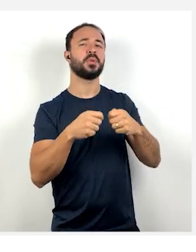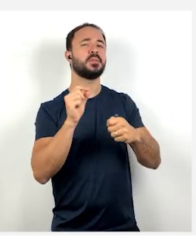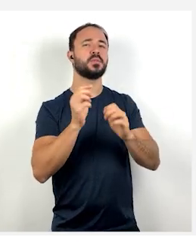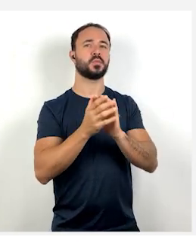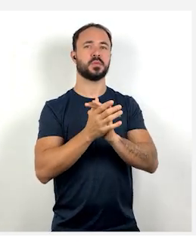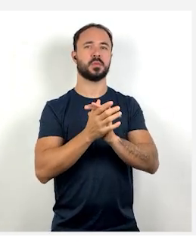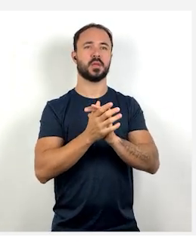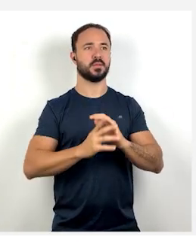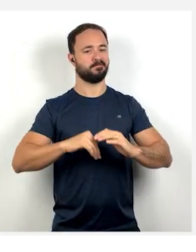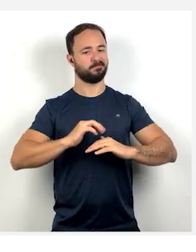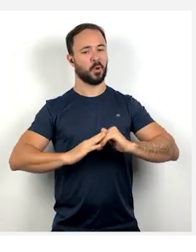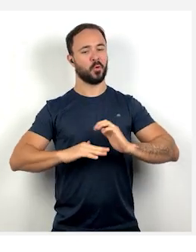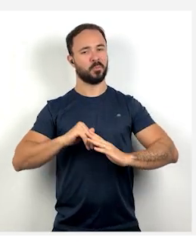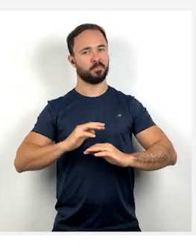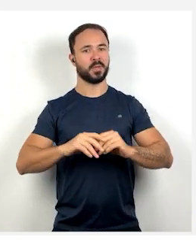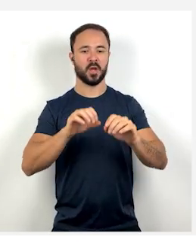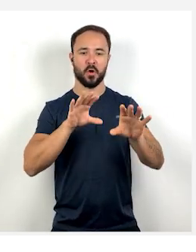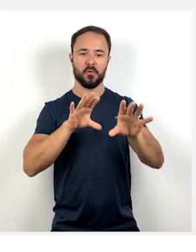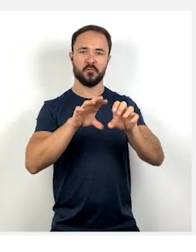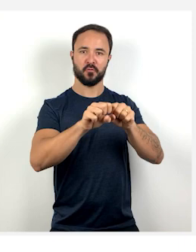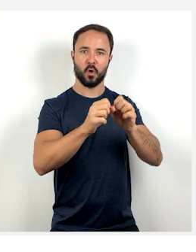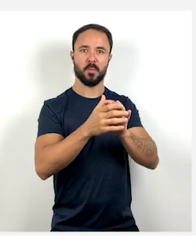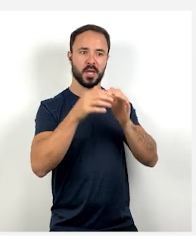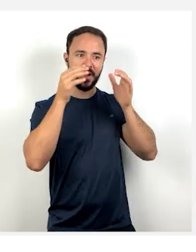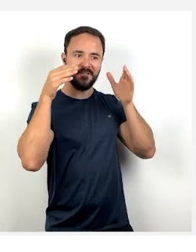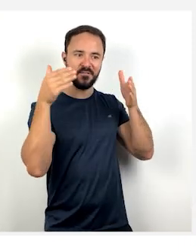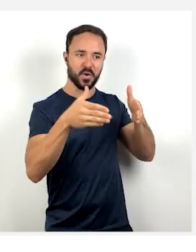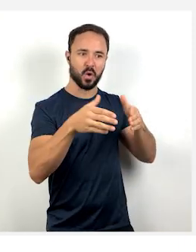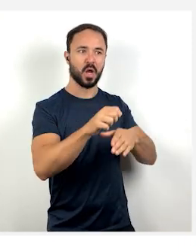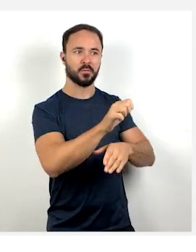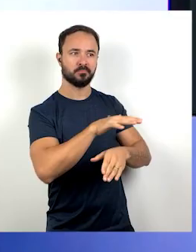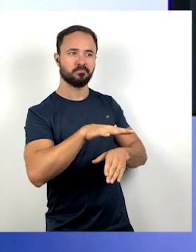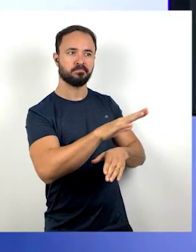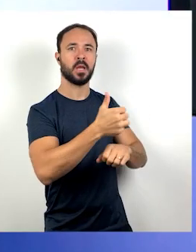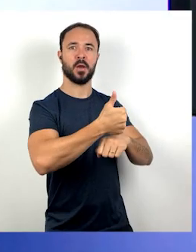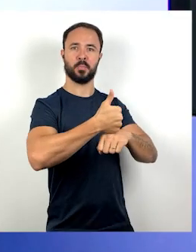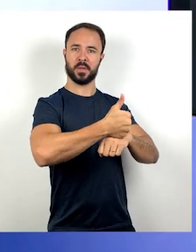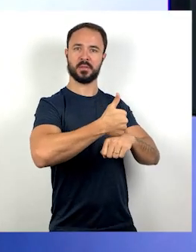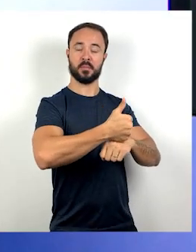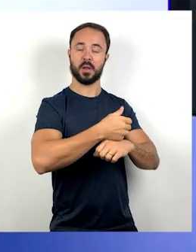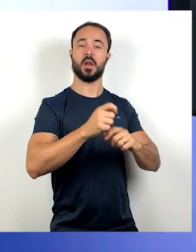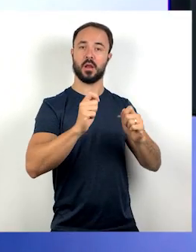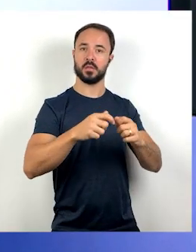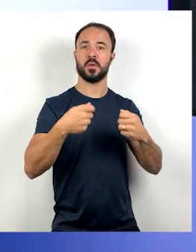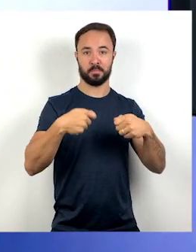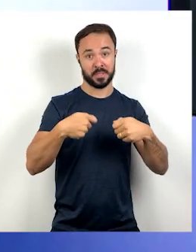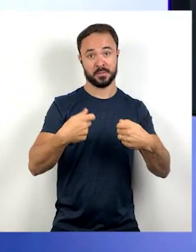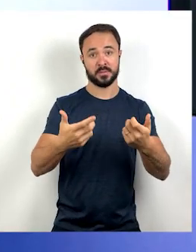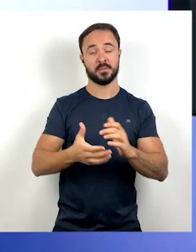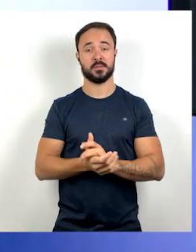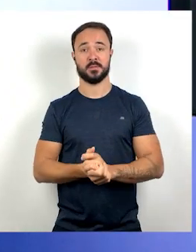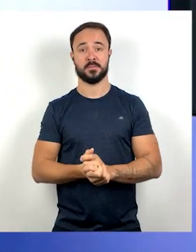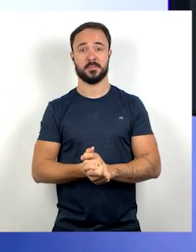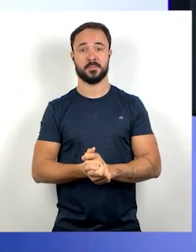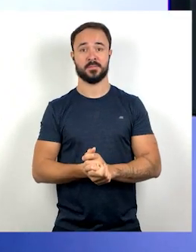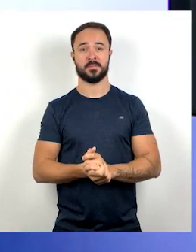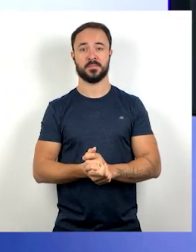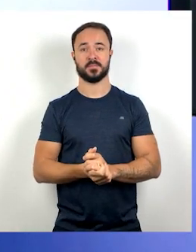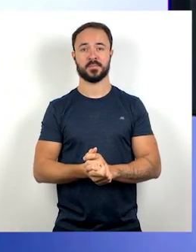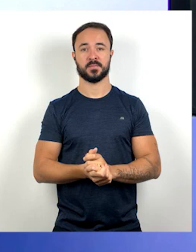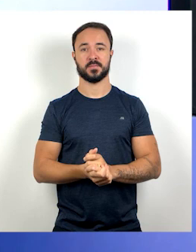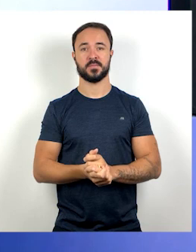direcionadas para aquelas funções, para operar especificamente algumas máquinas. Aqui em Imperatriz, nós temos